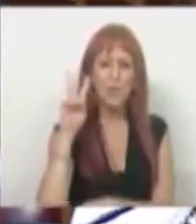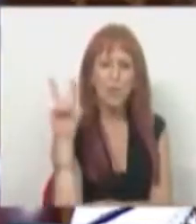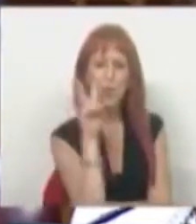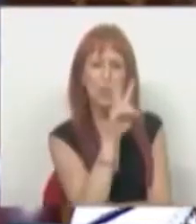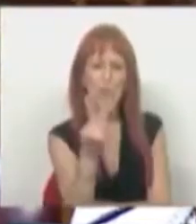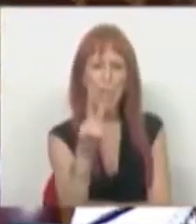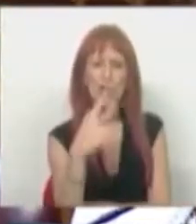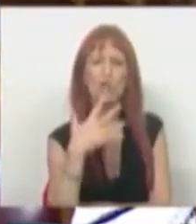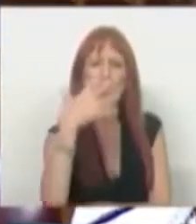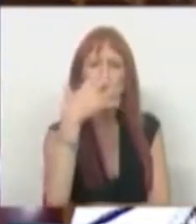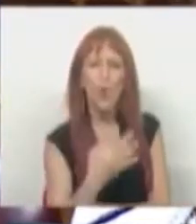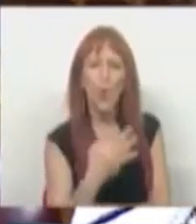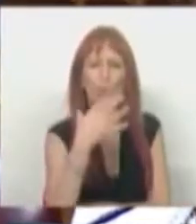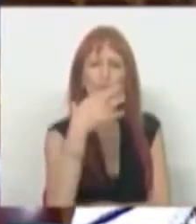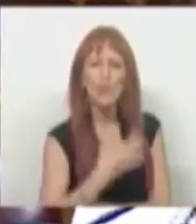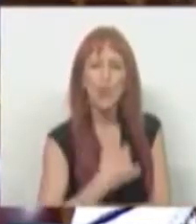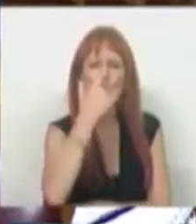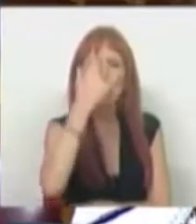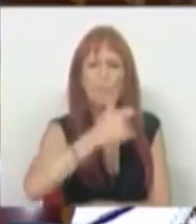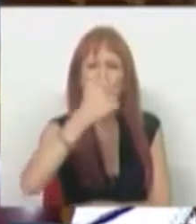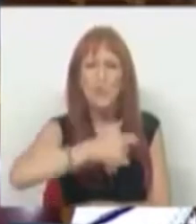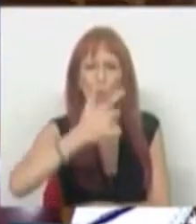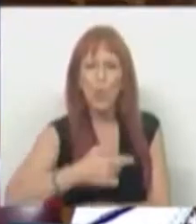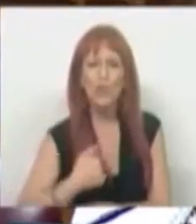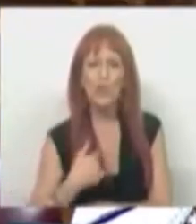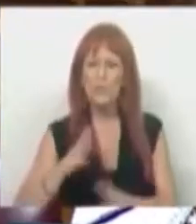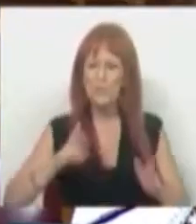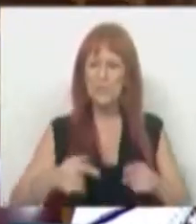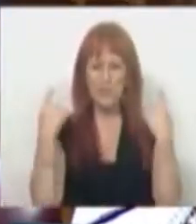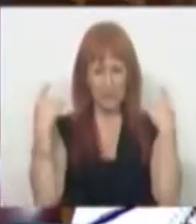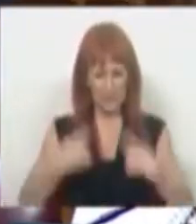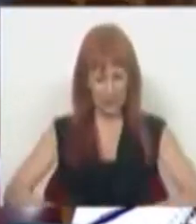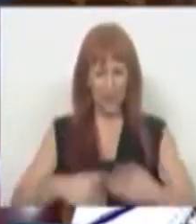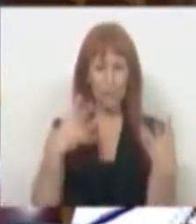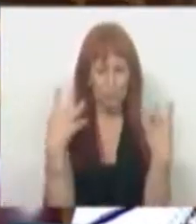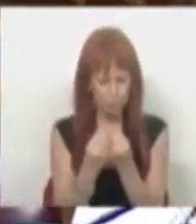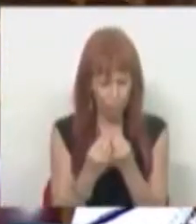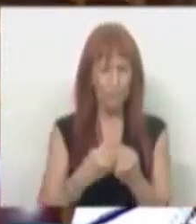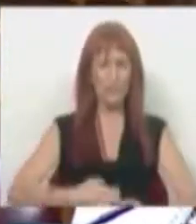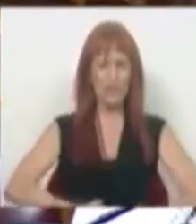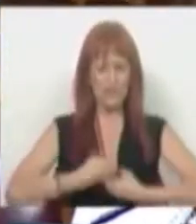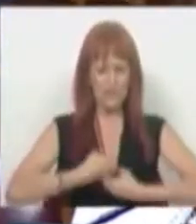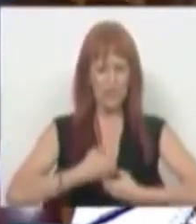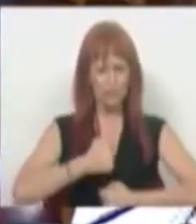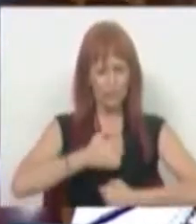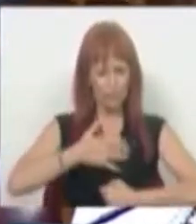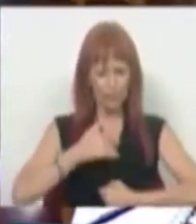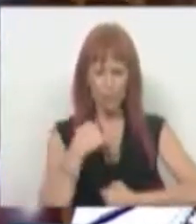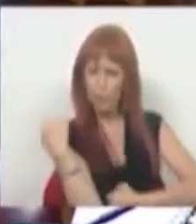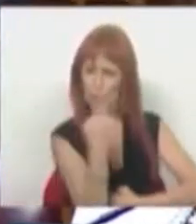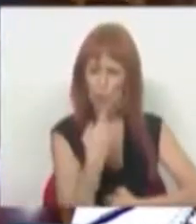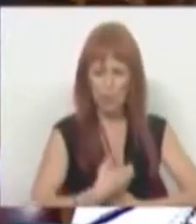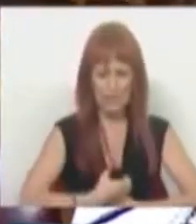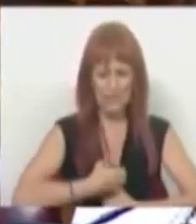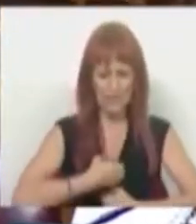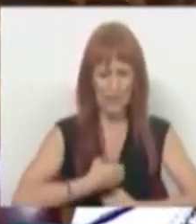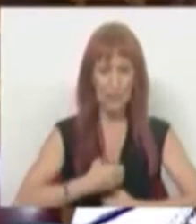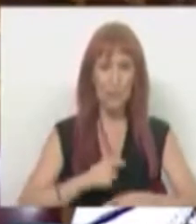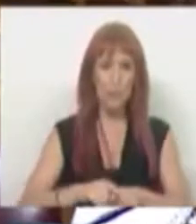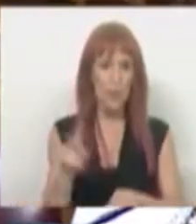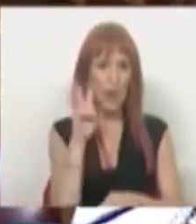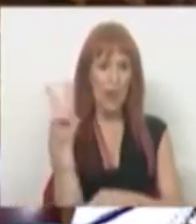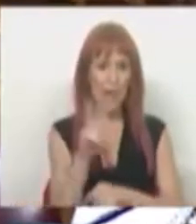de todos os cidadãos, têm que contar com o sentido de propriedade de todos e portanto têm que ser